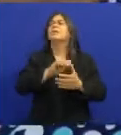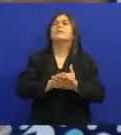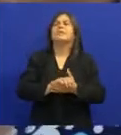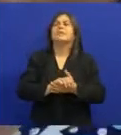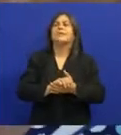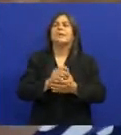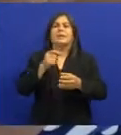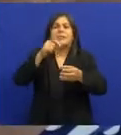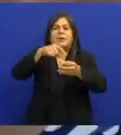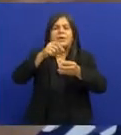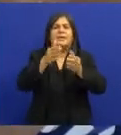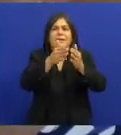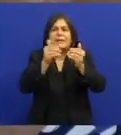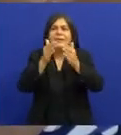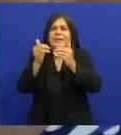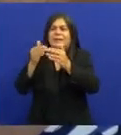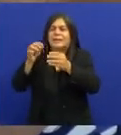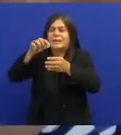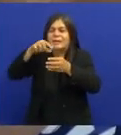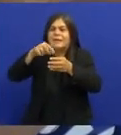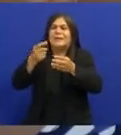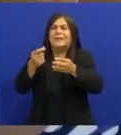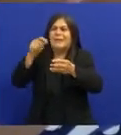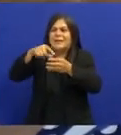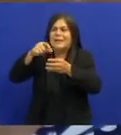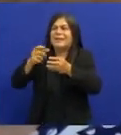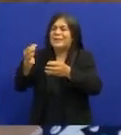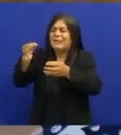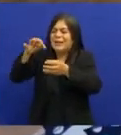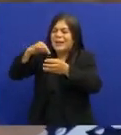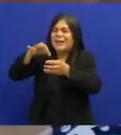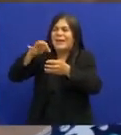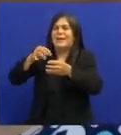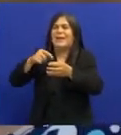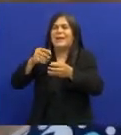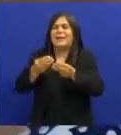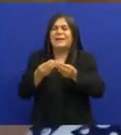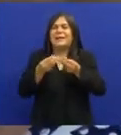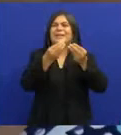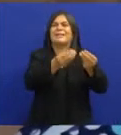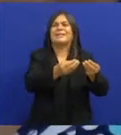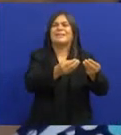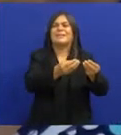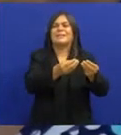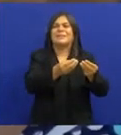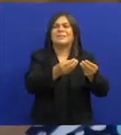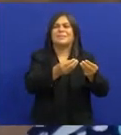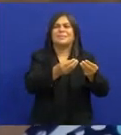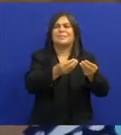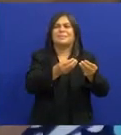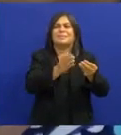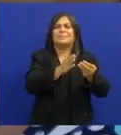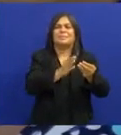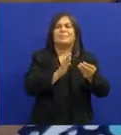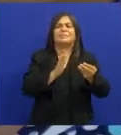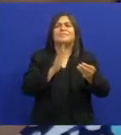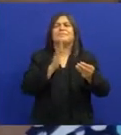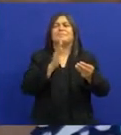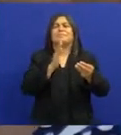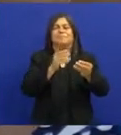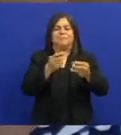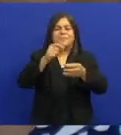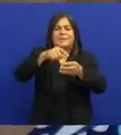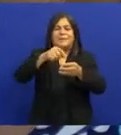Aí eu saia Acatando as moedinhas Que tinha Olha só a situação Pra ele Ir no ponto